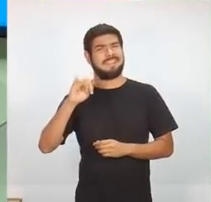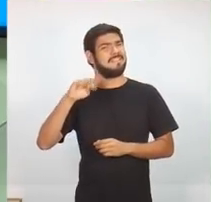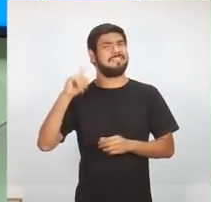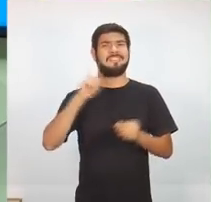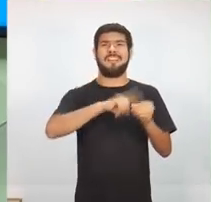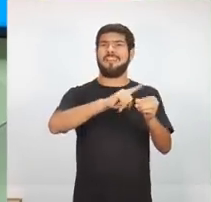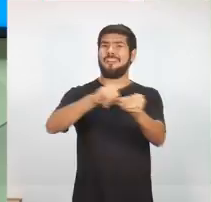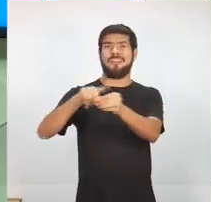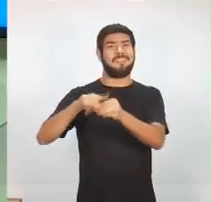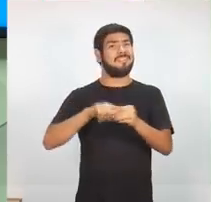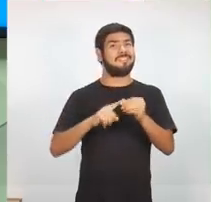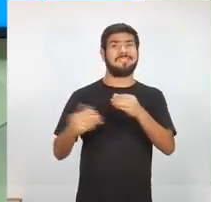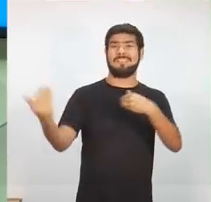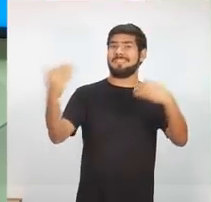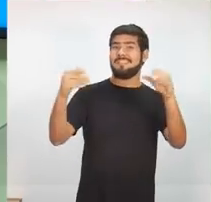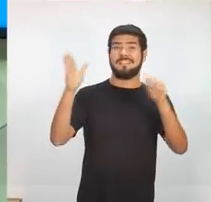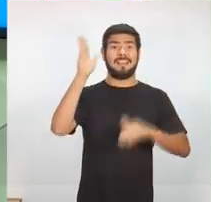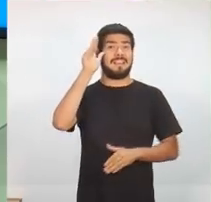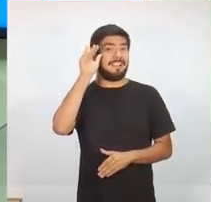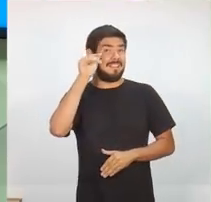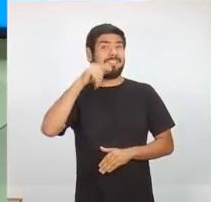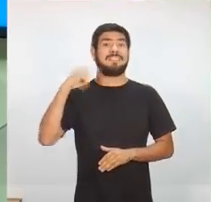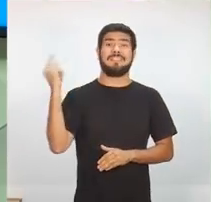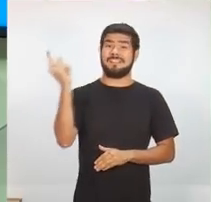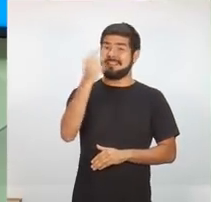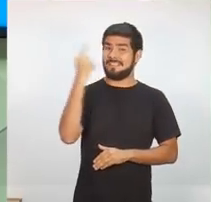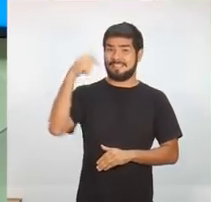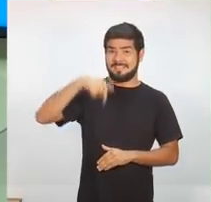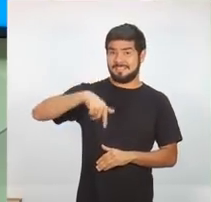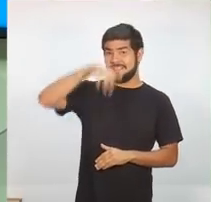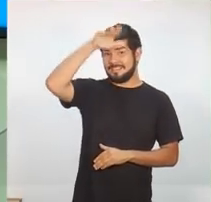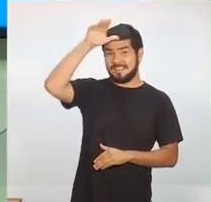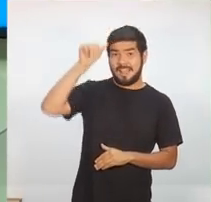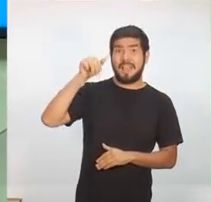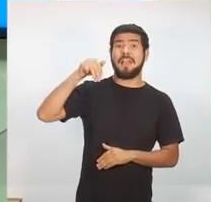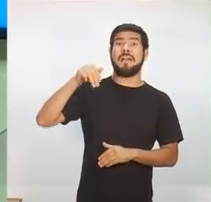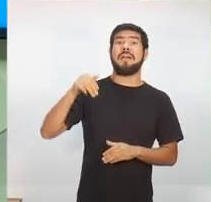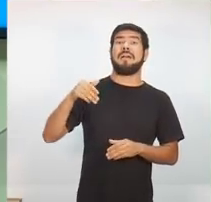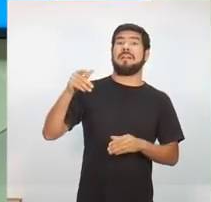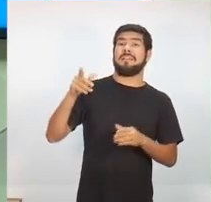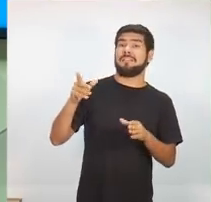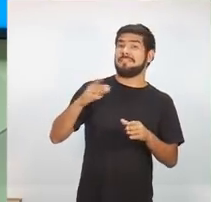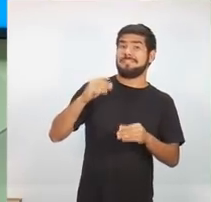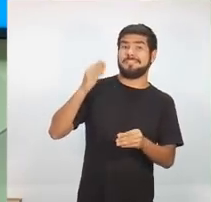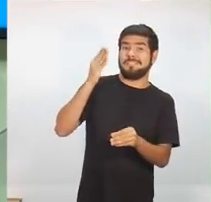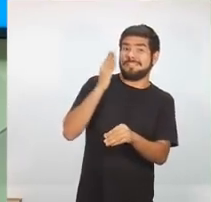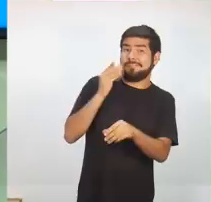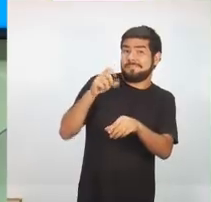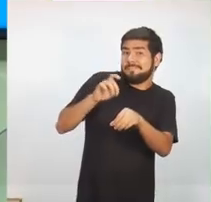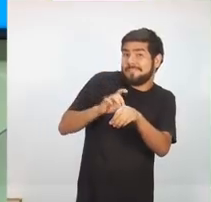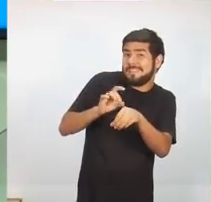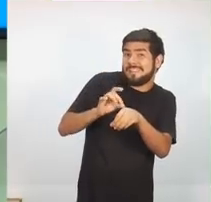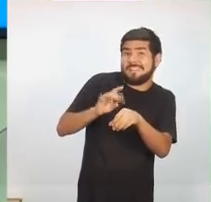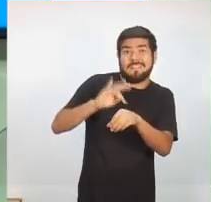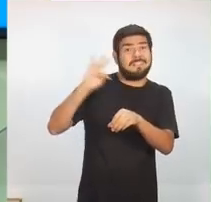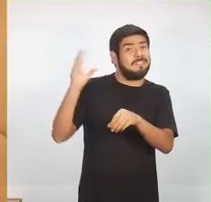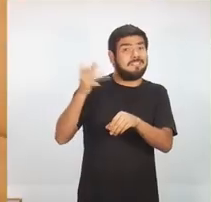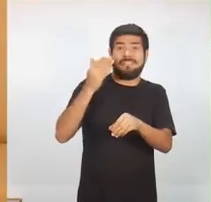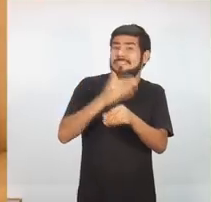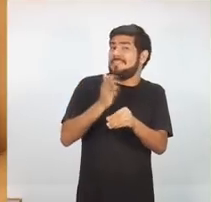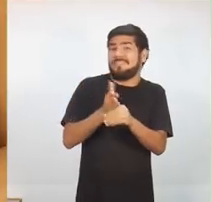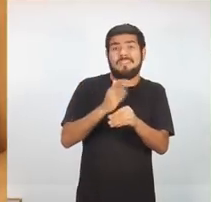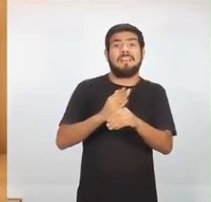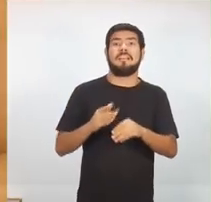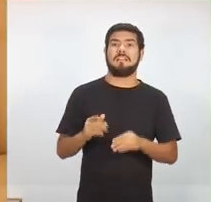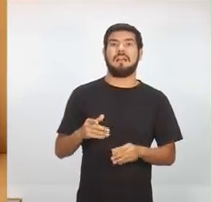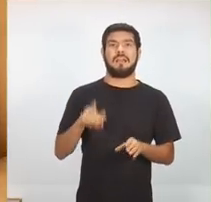todo mundo que está acompanhando a gente aí na região metropolitana, Manakiri, Parintins, Paricatuba e Tefé. A atenção você que está aí do outro